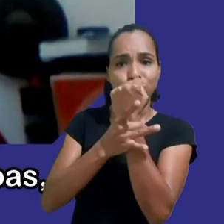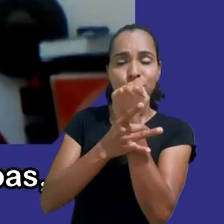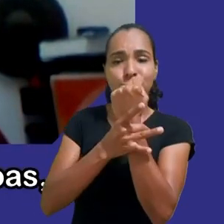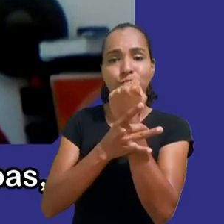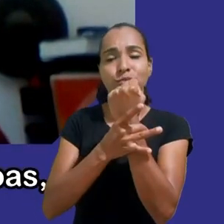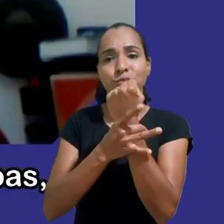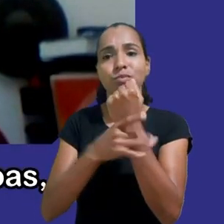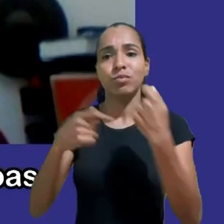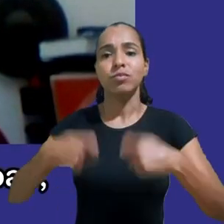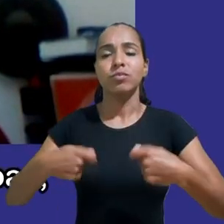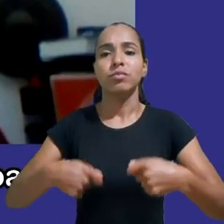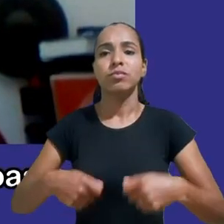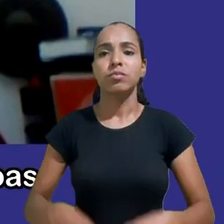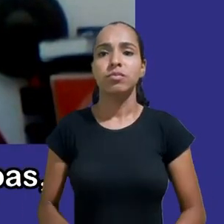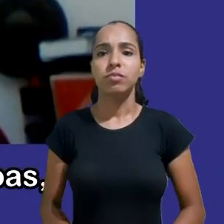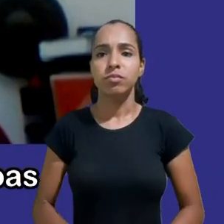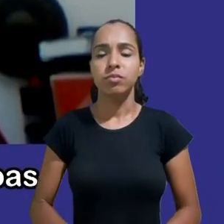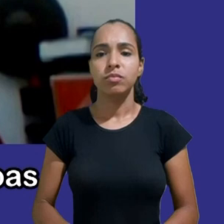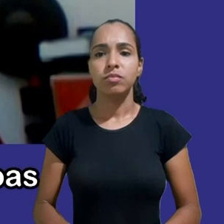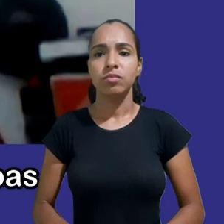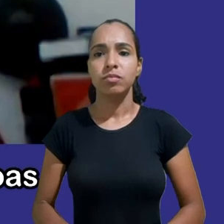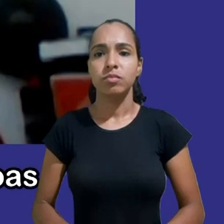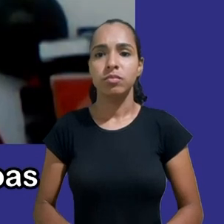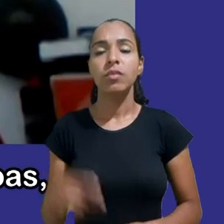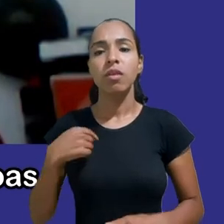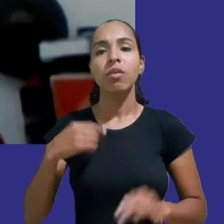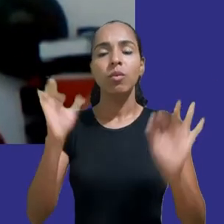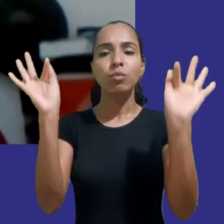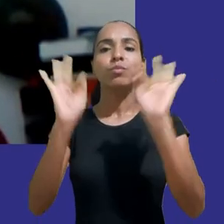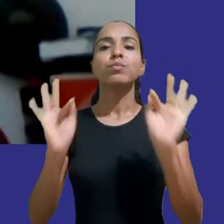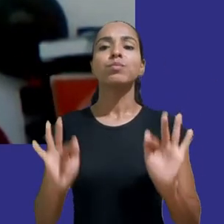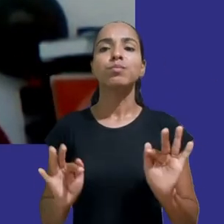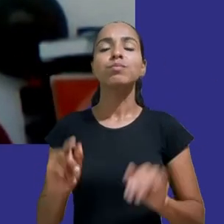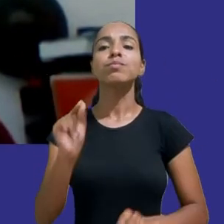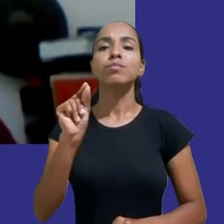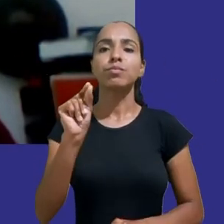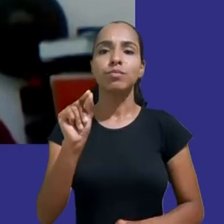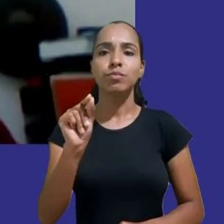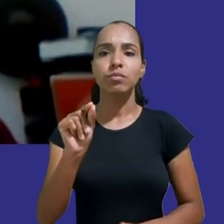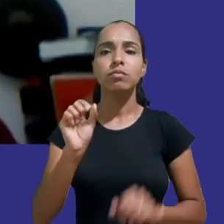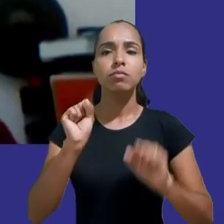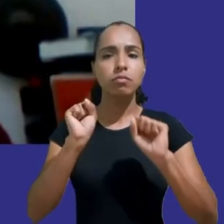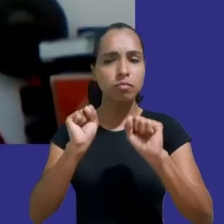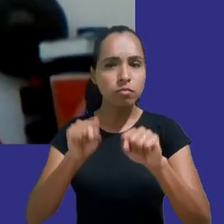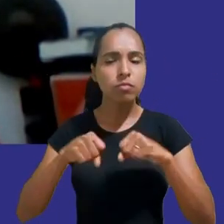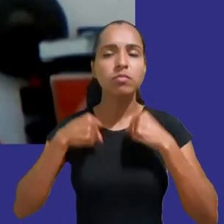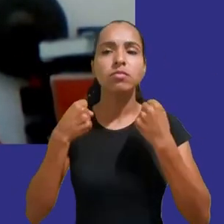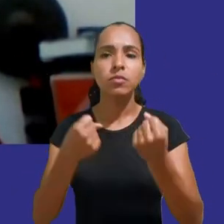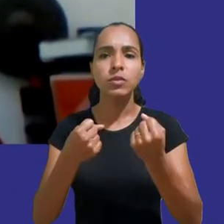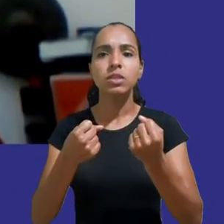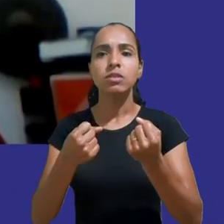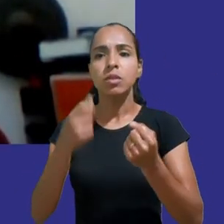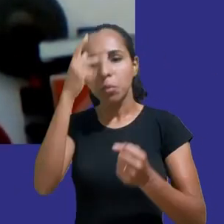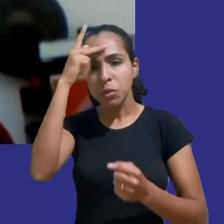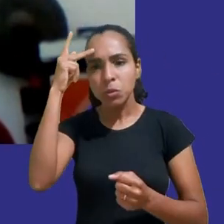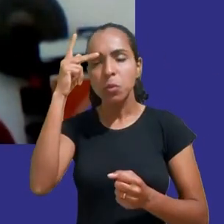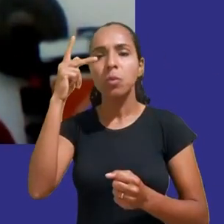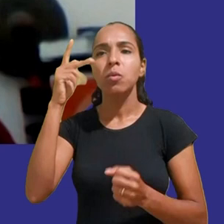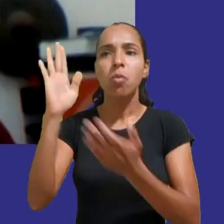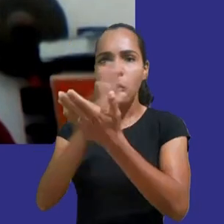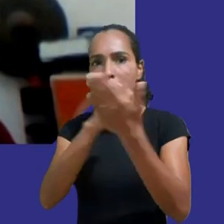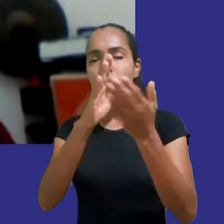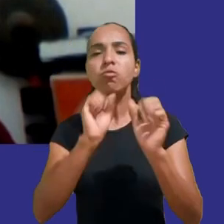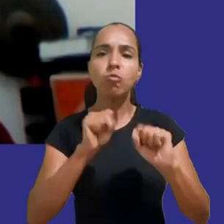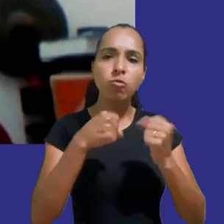e fico feliz em dizer que graças a sua ação e a de outras pessoas já conseguimos dar início ao processo